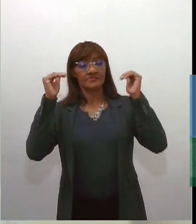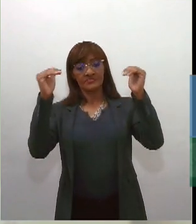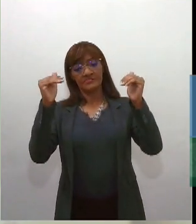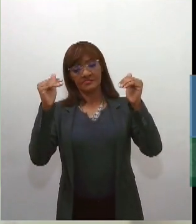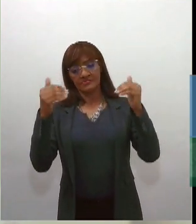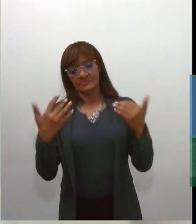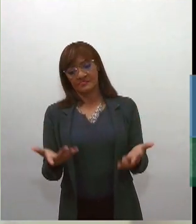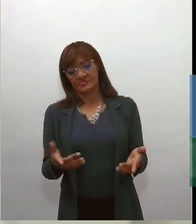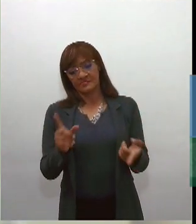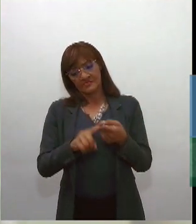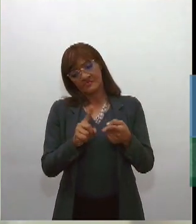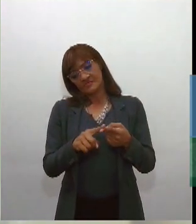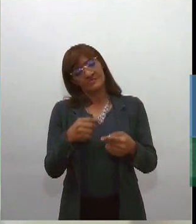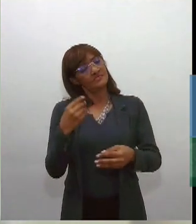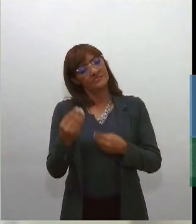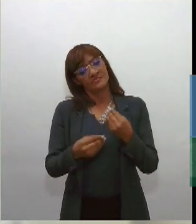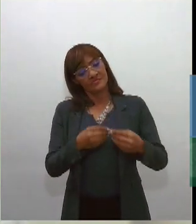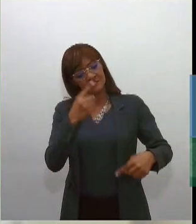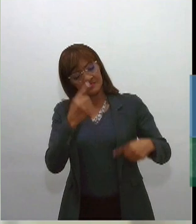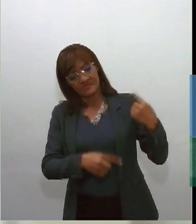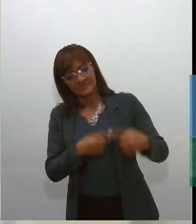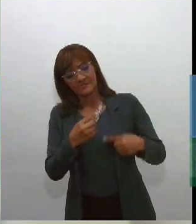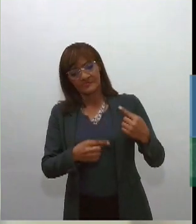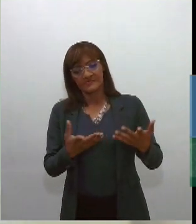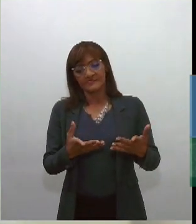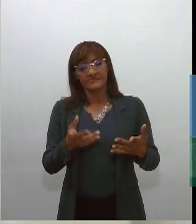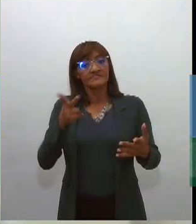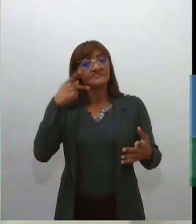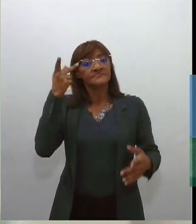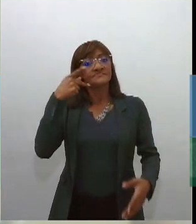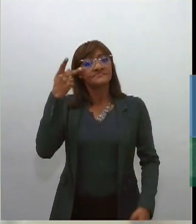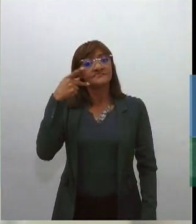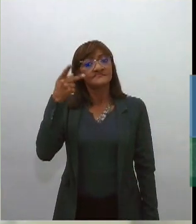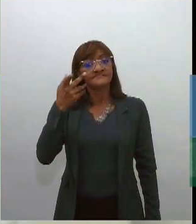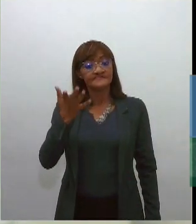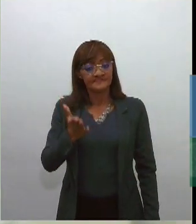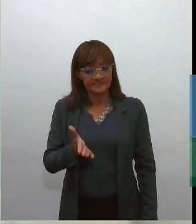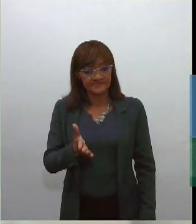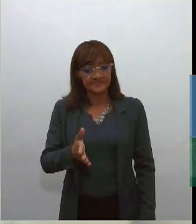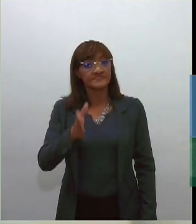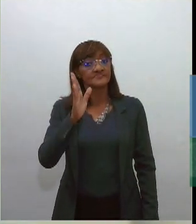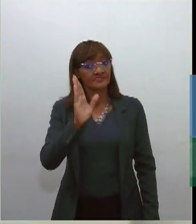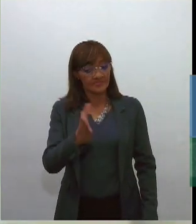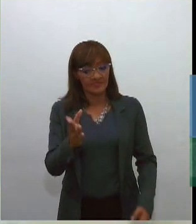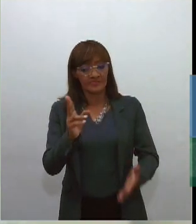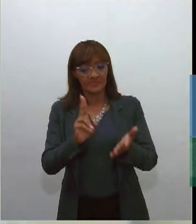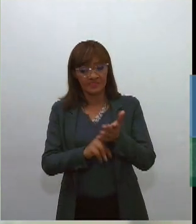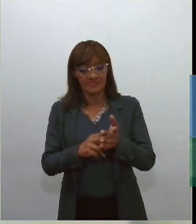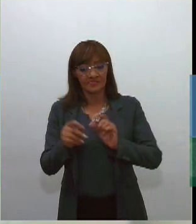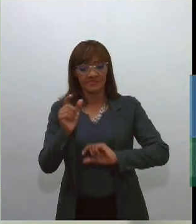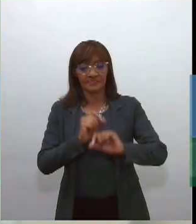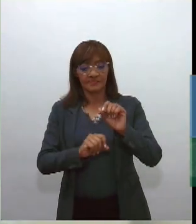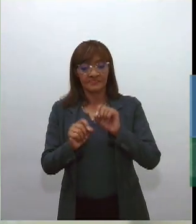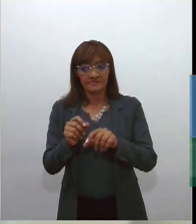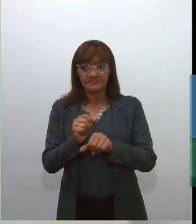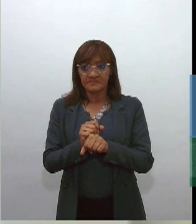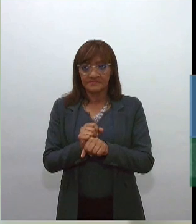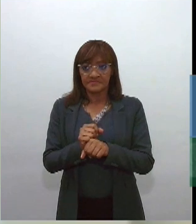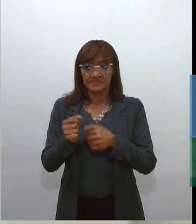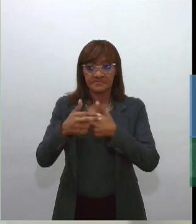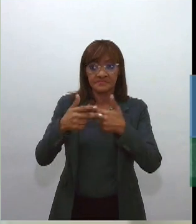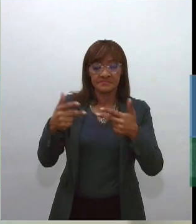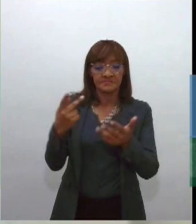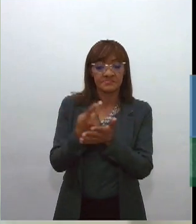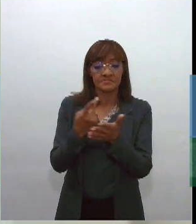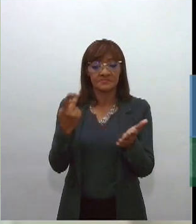mais de âmbito político, que tem muito a ver, aí sim, com o momento em que essas coisas acontecem. Qual o momento